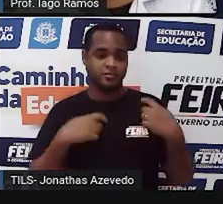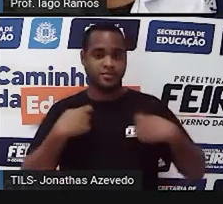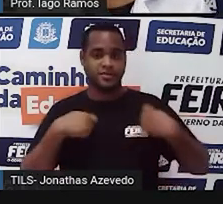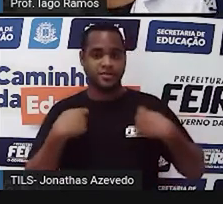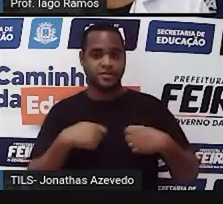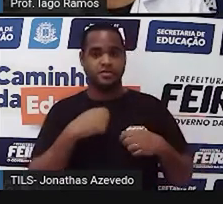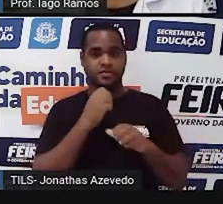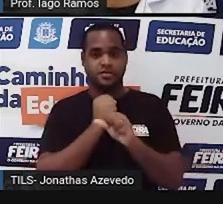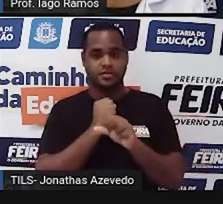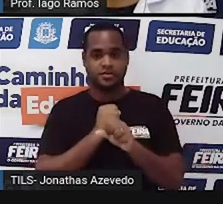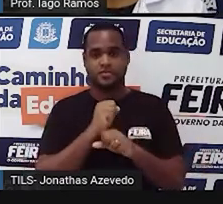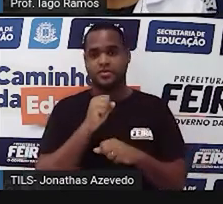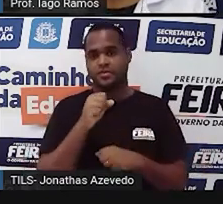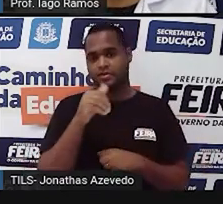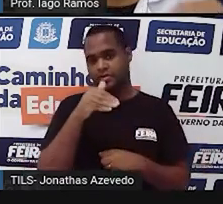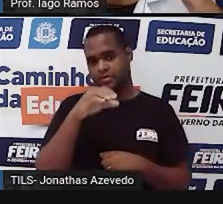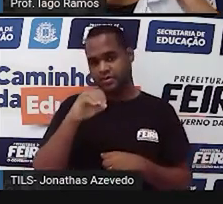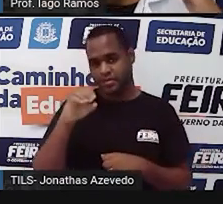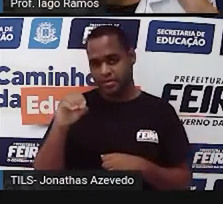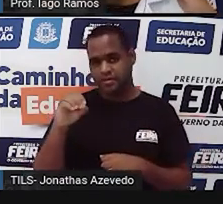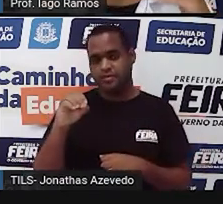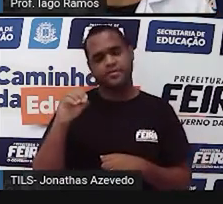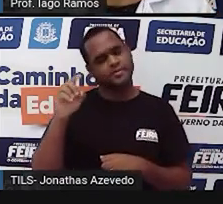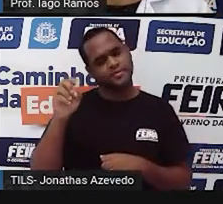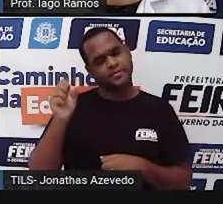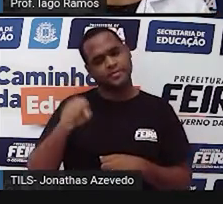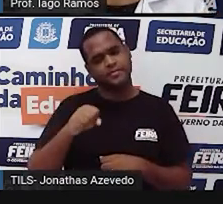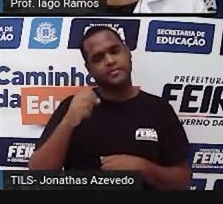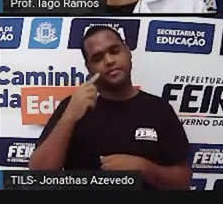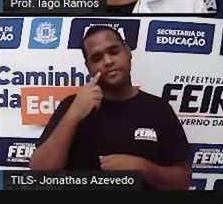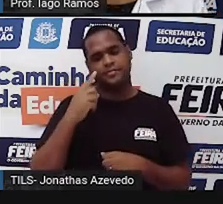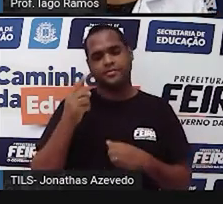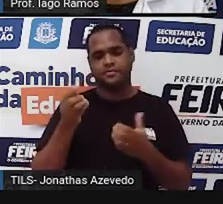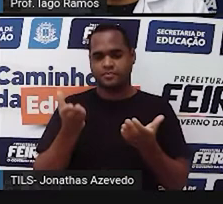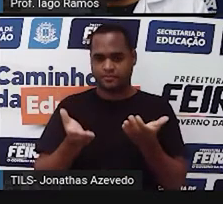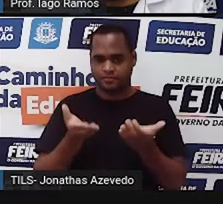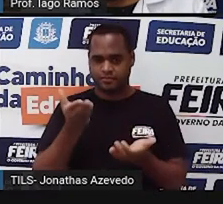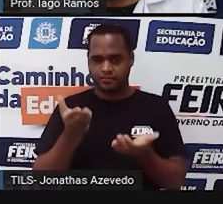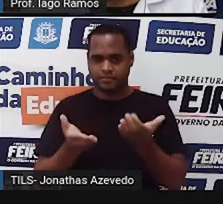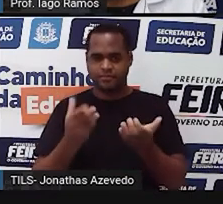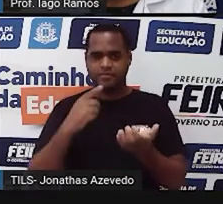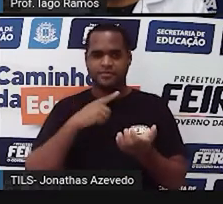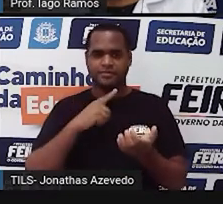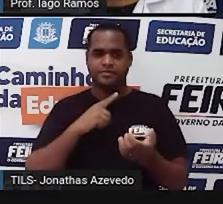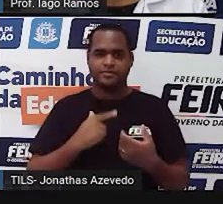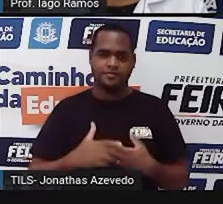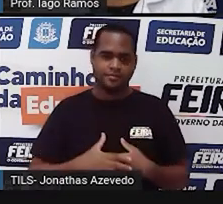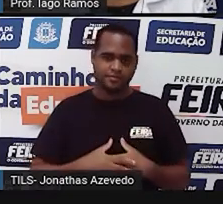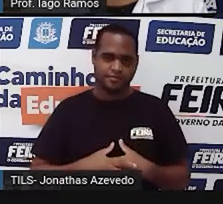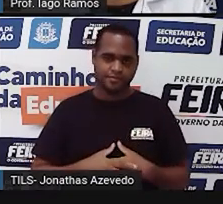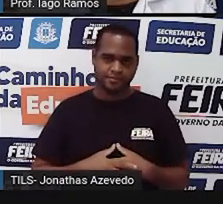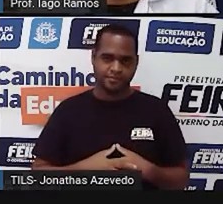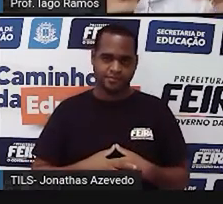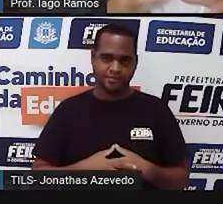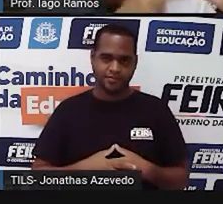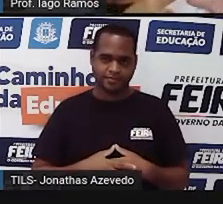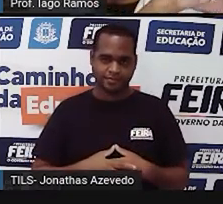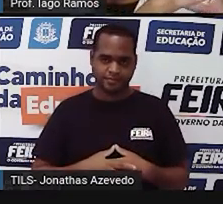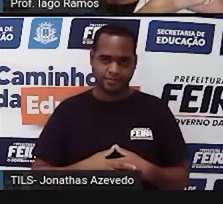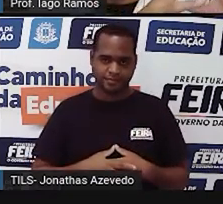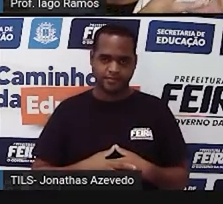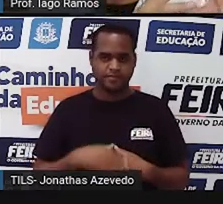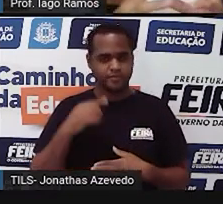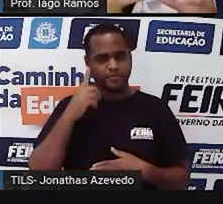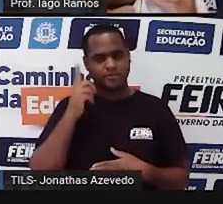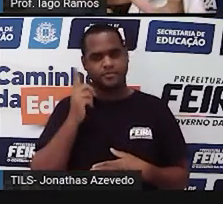100 gramas, tá? Porque os pratos estão equilibrados, certo? Ou seja, o que dá